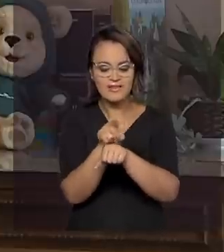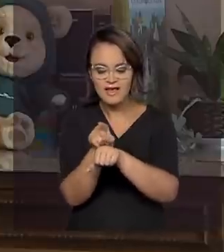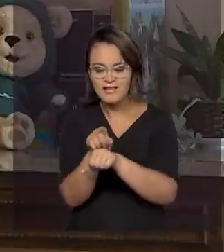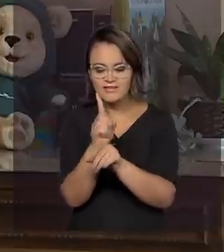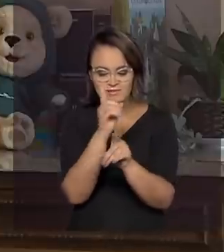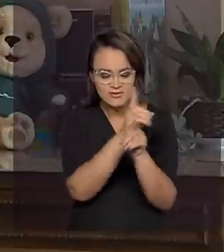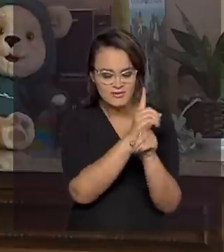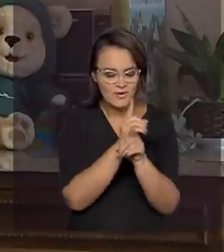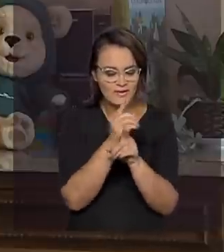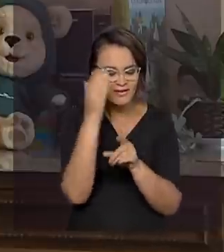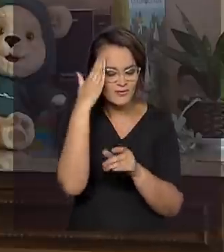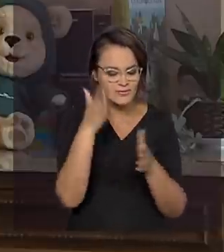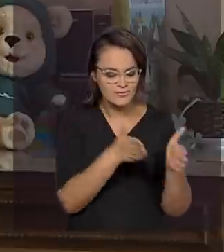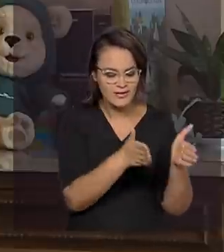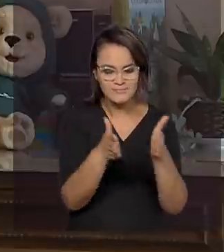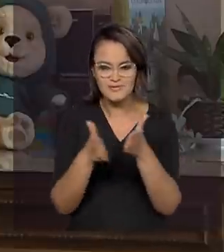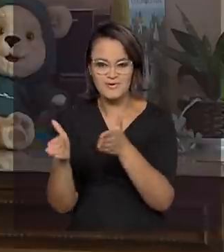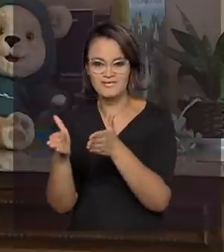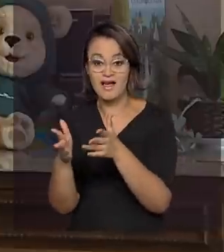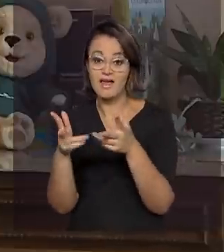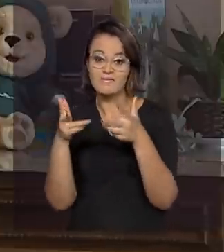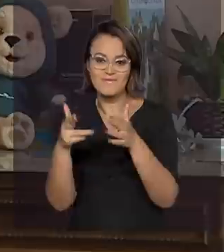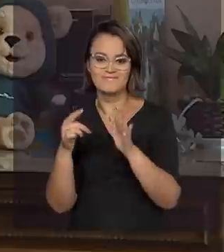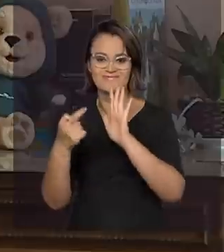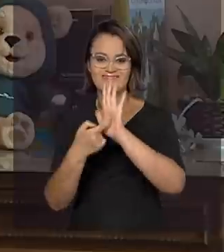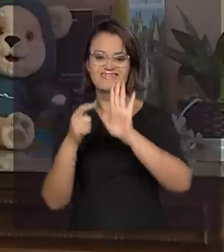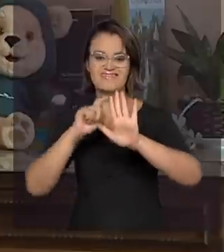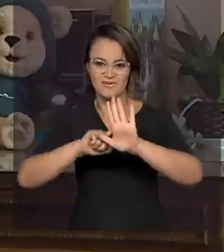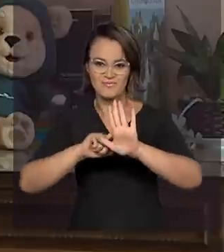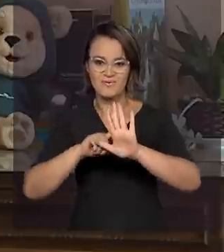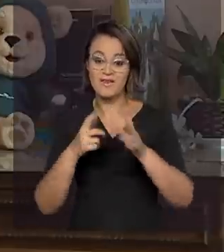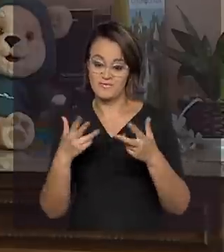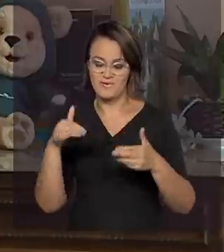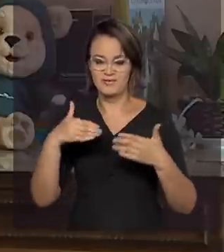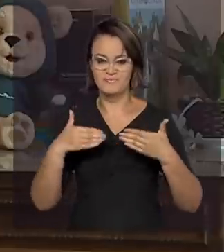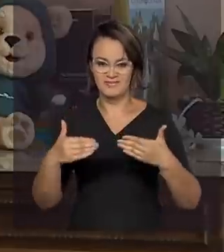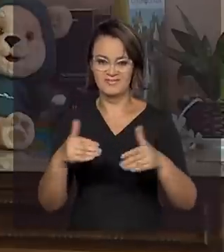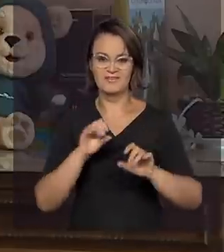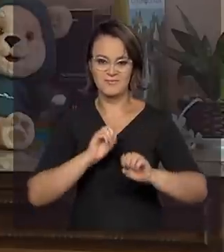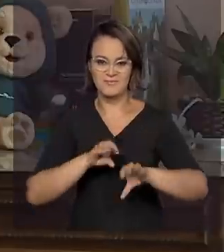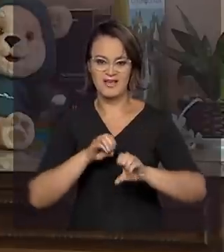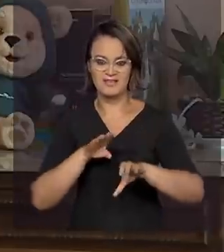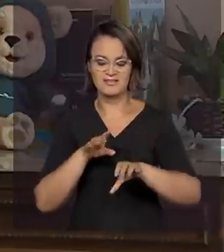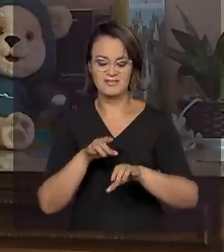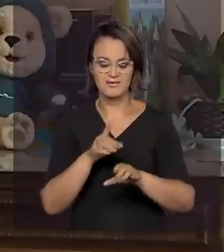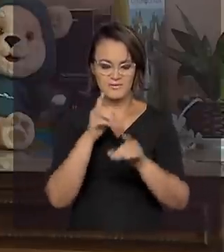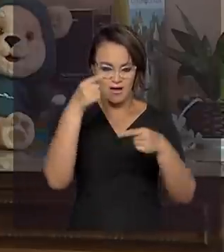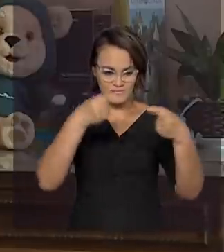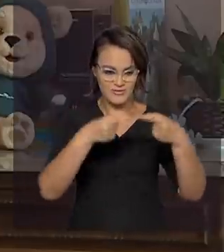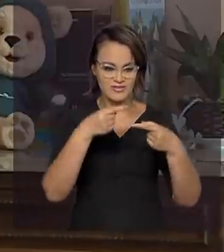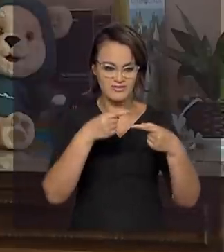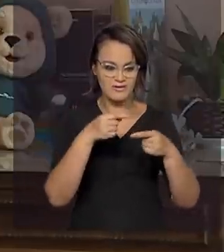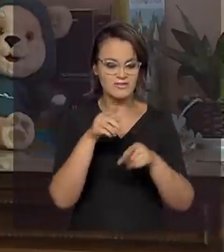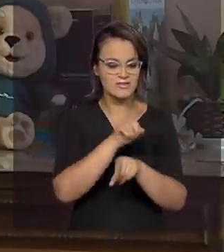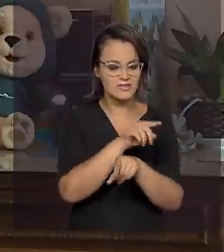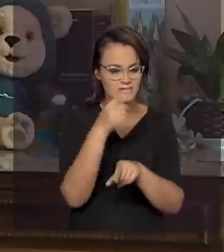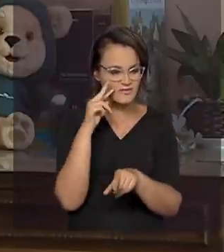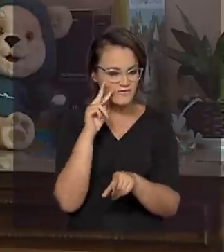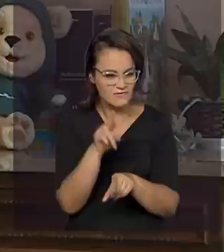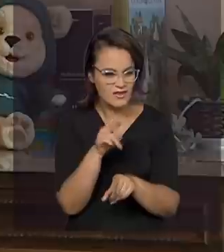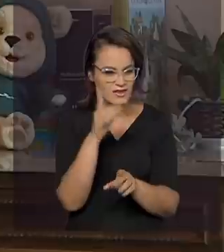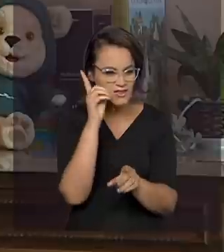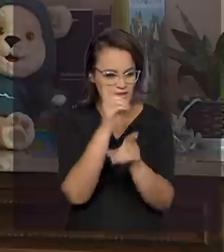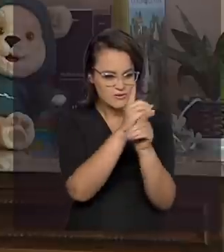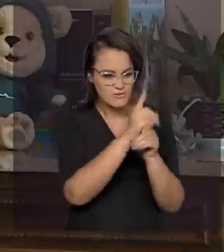orienta as ações, no caso aqui do Ministério da Educação, no tocante, a alfabetização, a